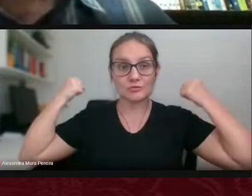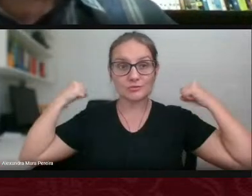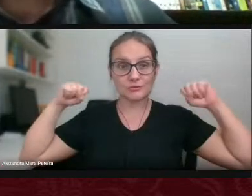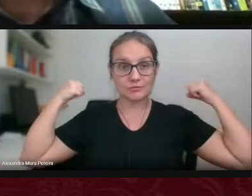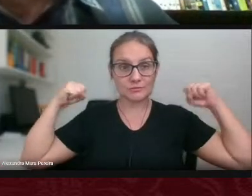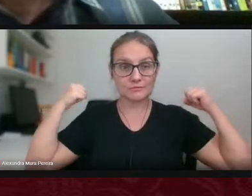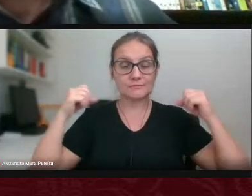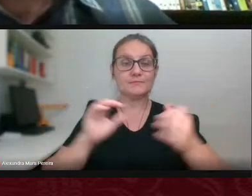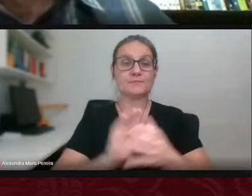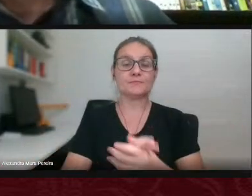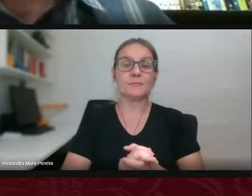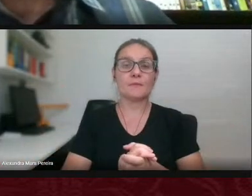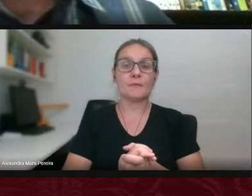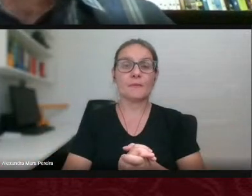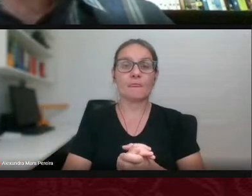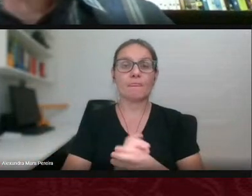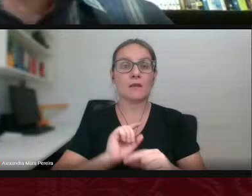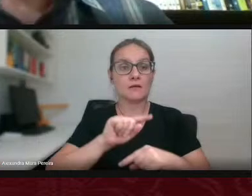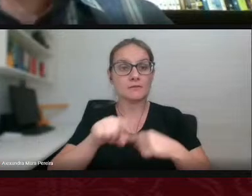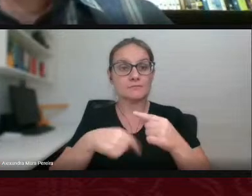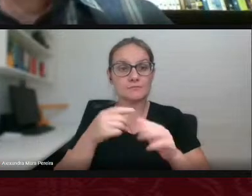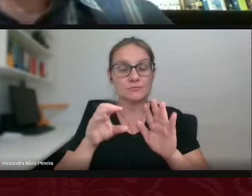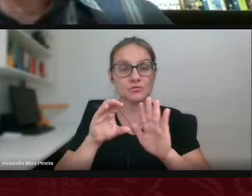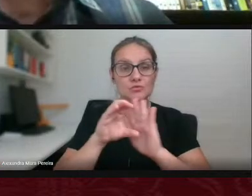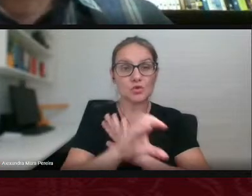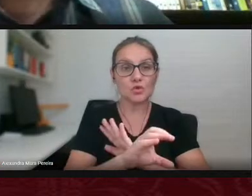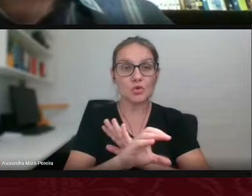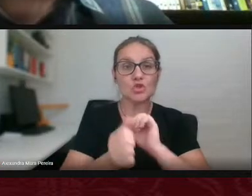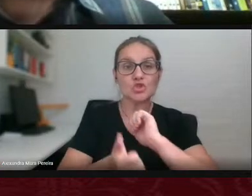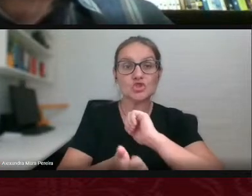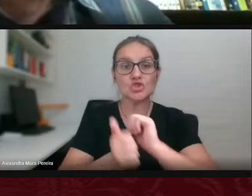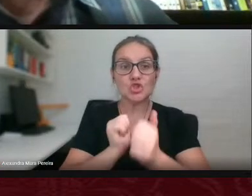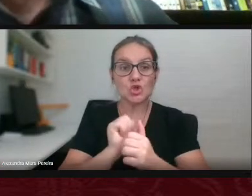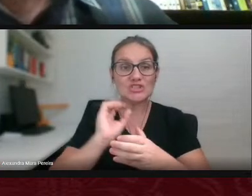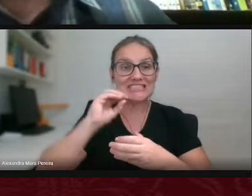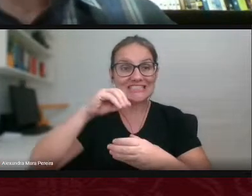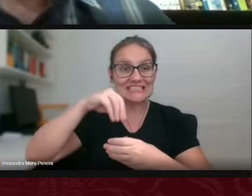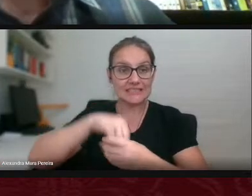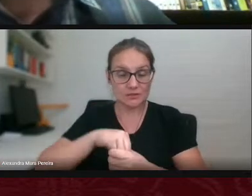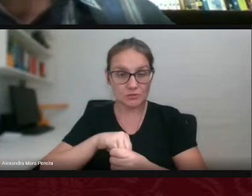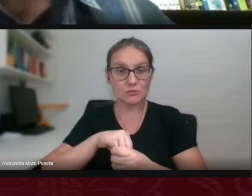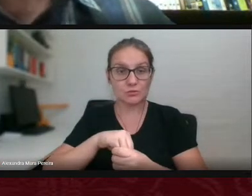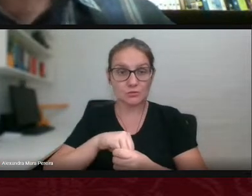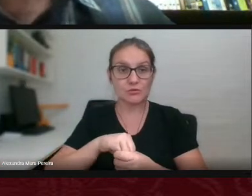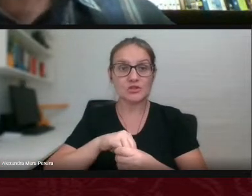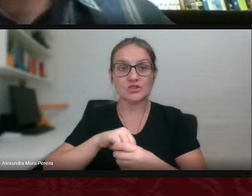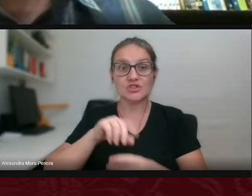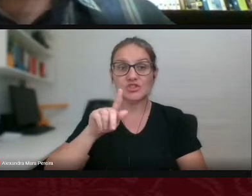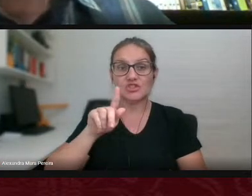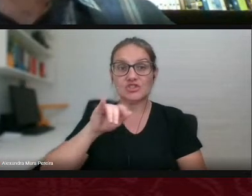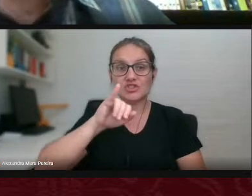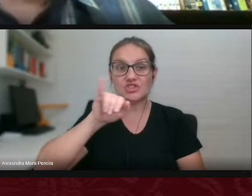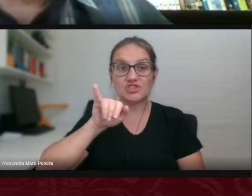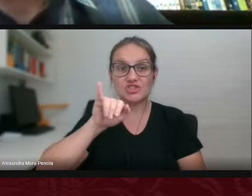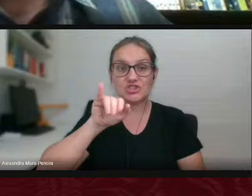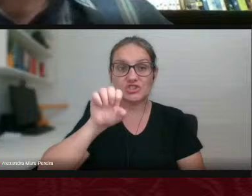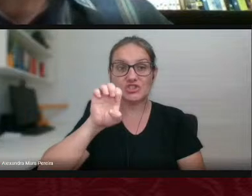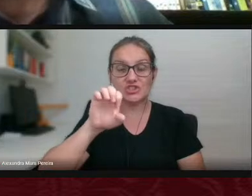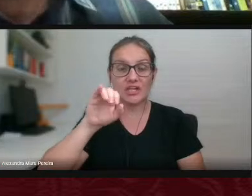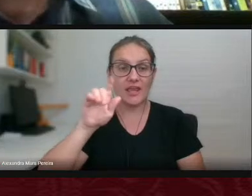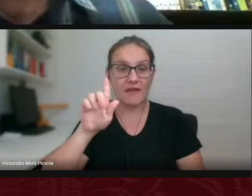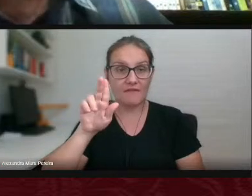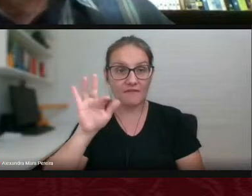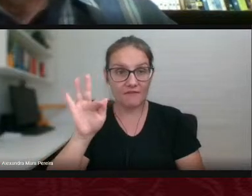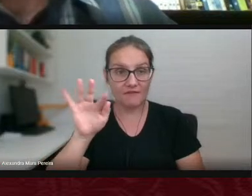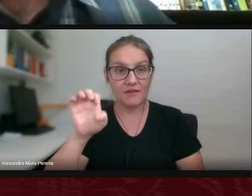depois nós falamos dos Jogos Internos da Educação Física o GIEP os ciclos de palestras temas emergentes em